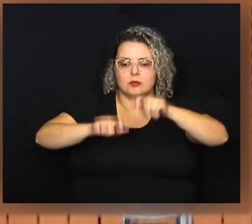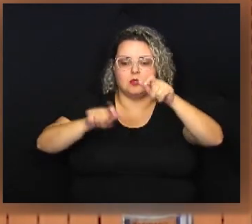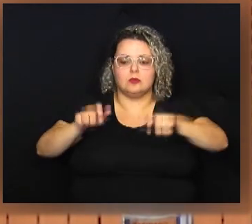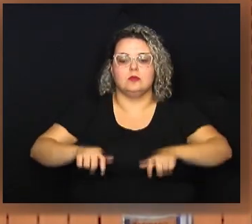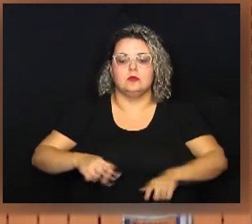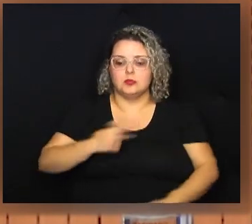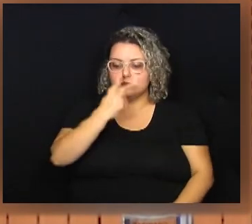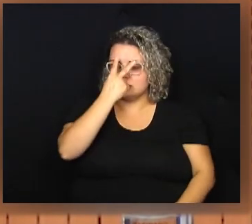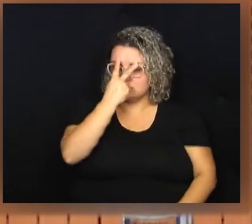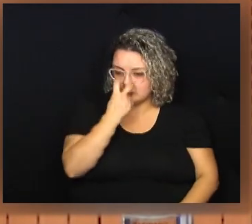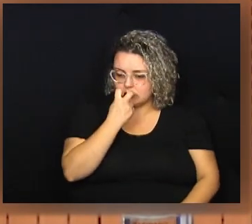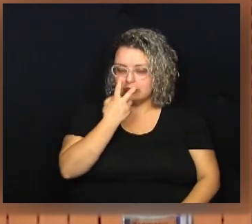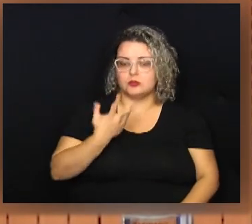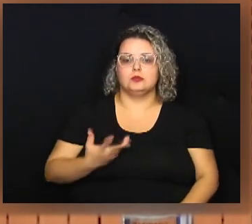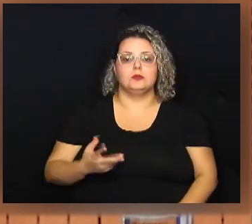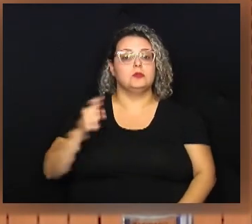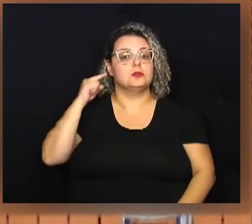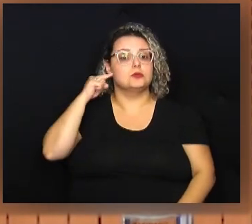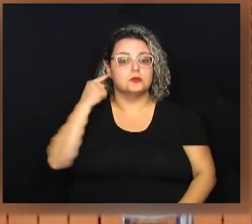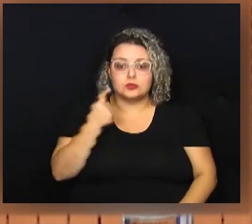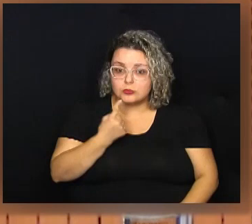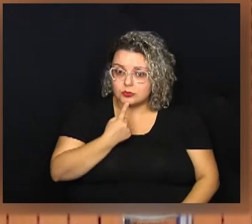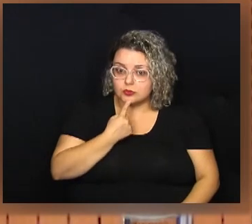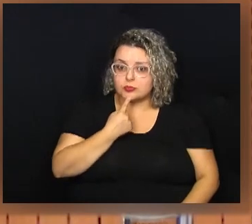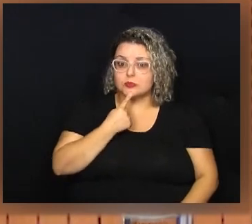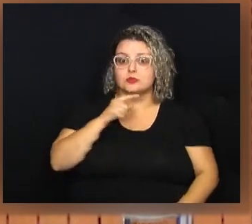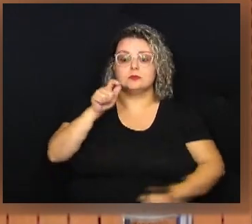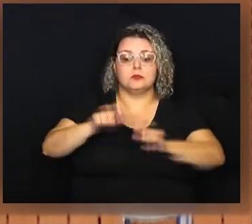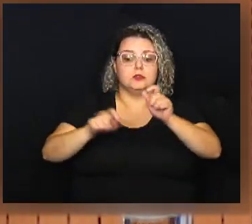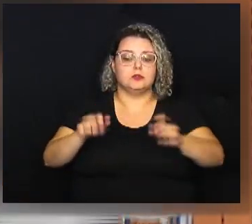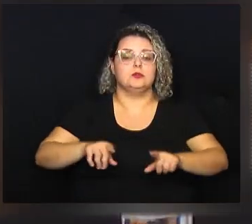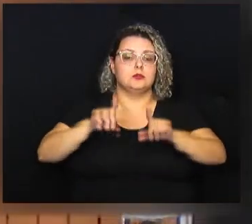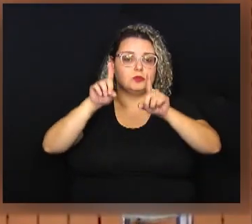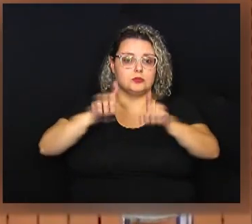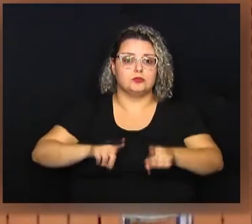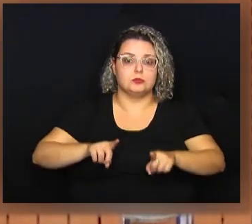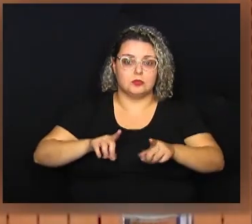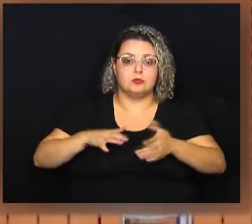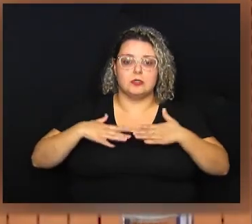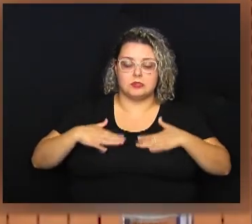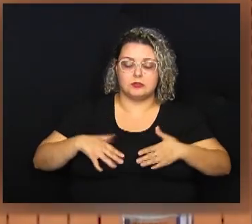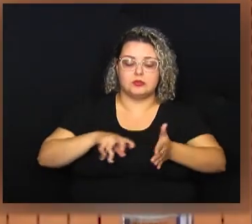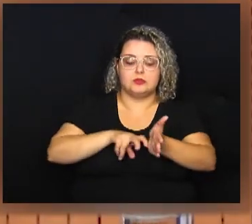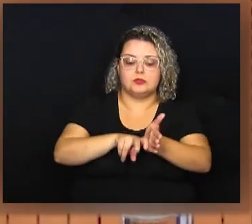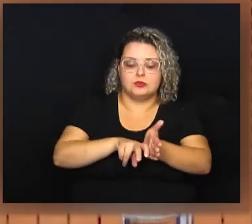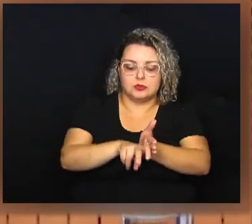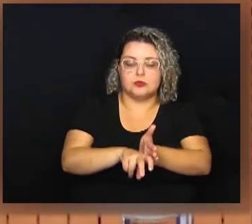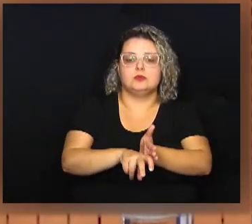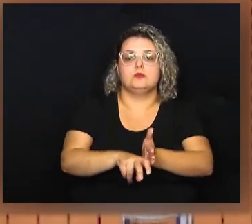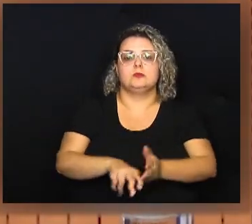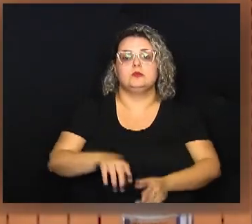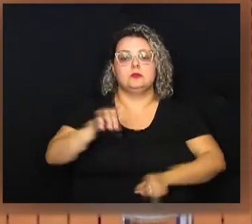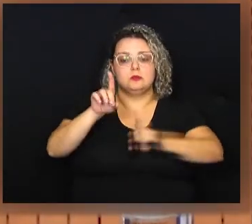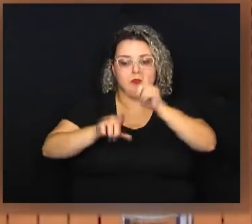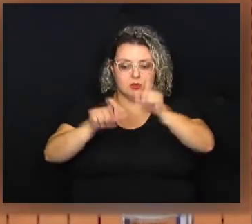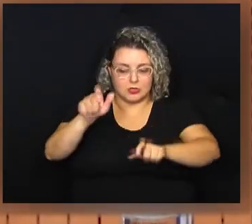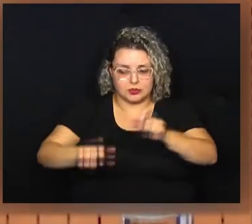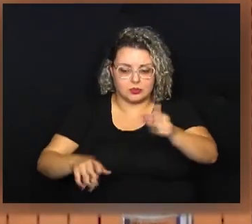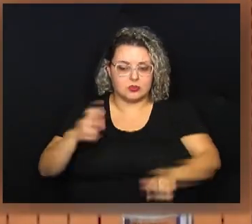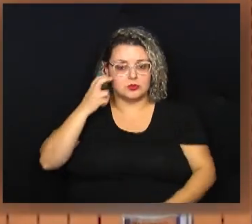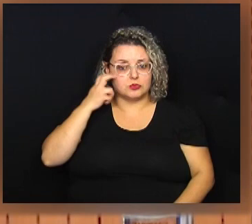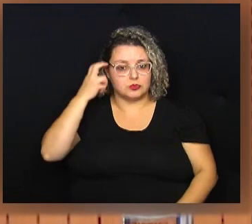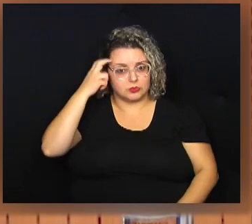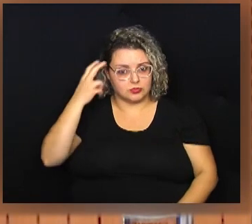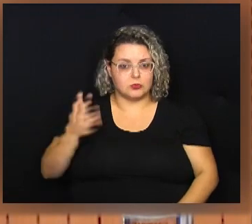temos pessoas com deficiência visual, temos surdos, temos pessoas com deficiência física, temos pessoas com deficiência intelectual.